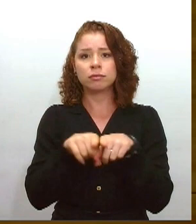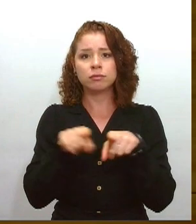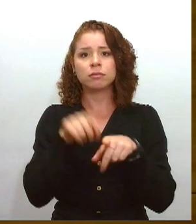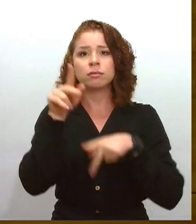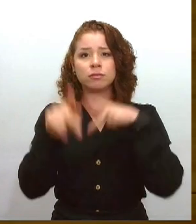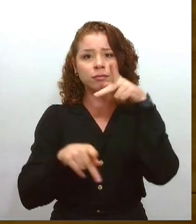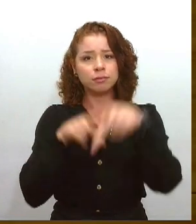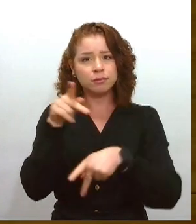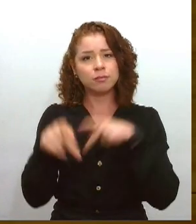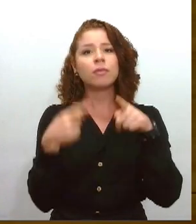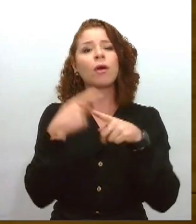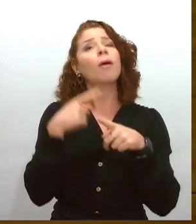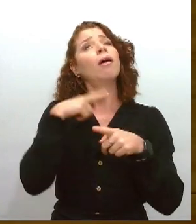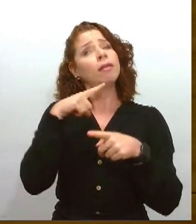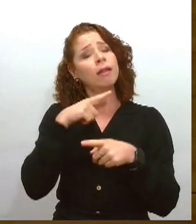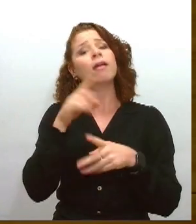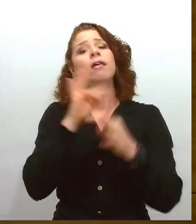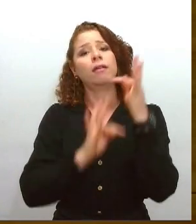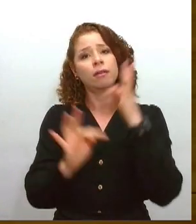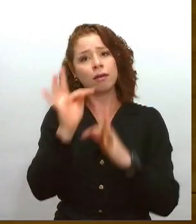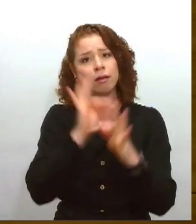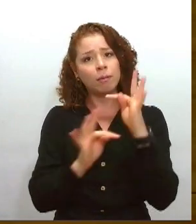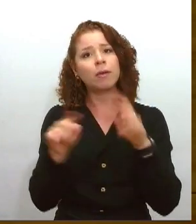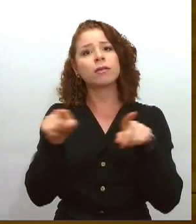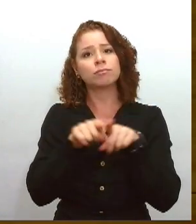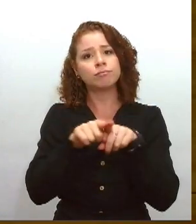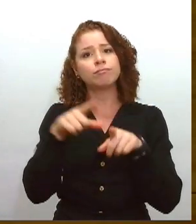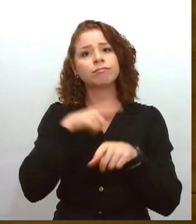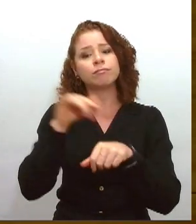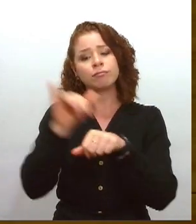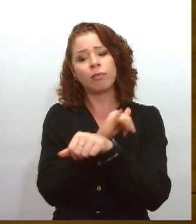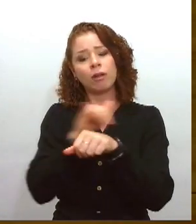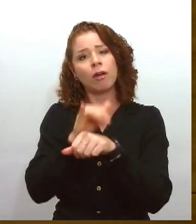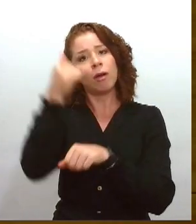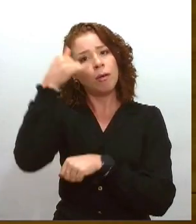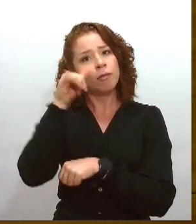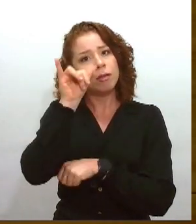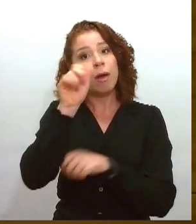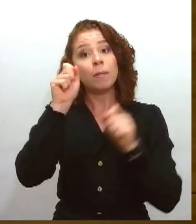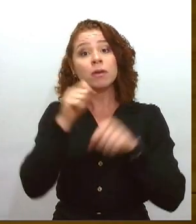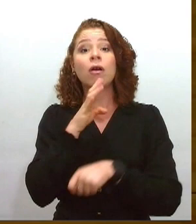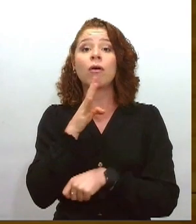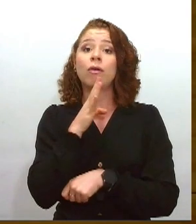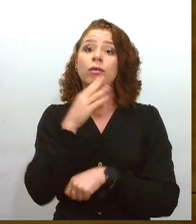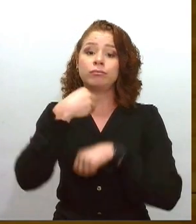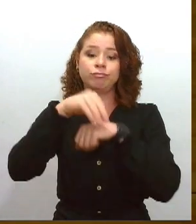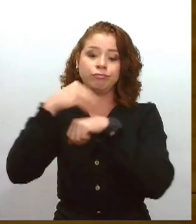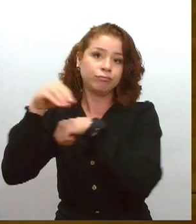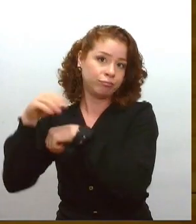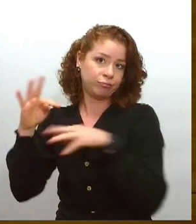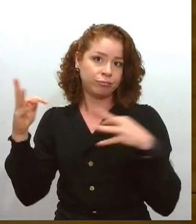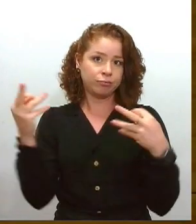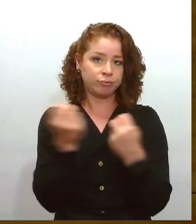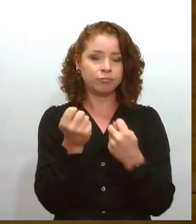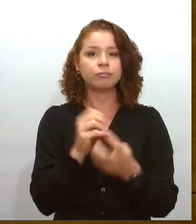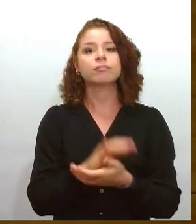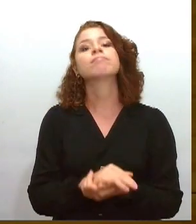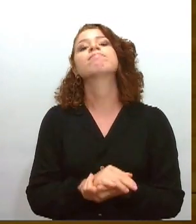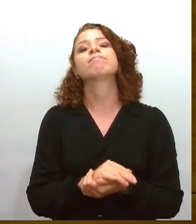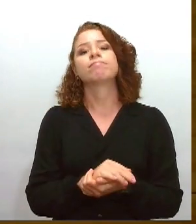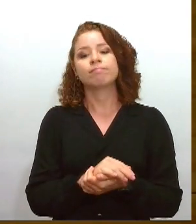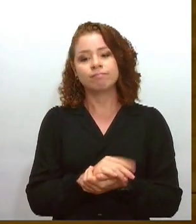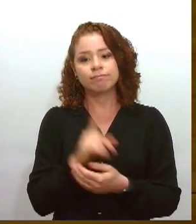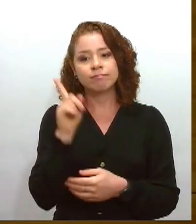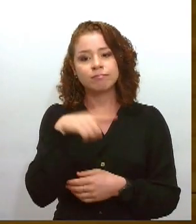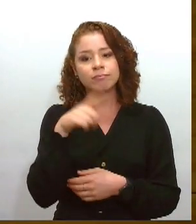tratamento, há prevenção, o que basta é que tenha conhecimento sobre essas informações, né? Olha, essa sua observação